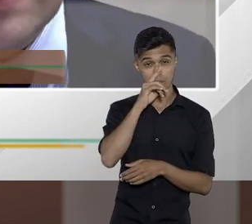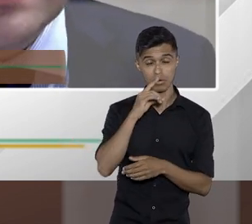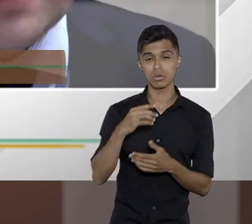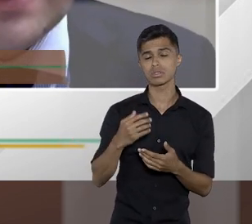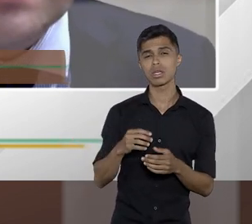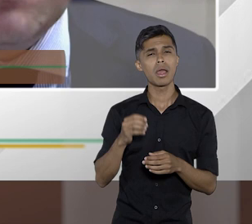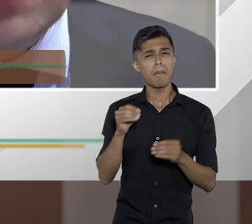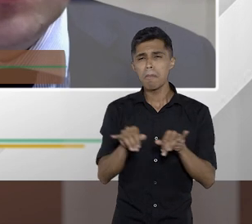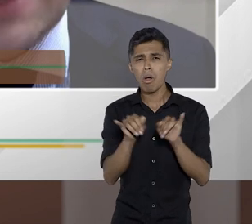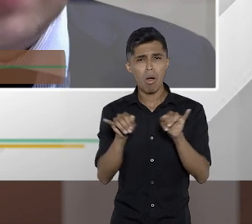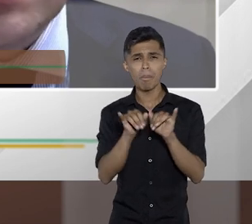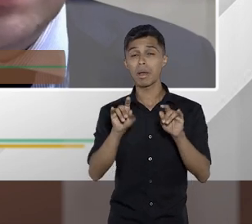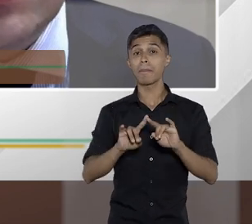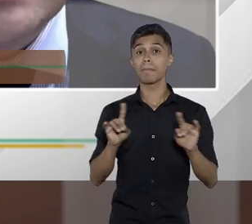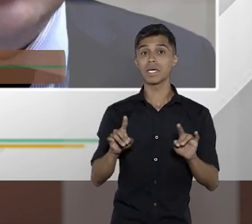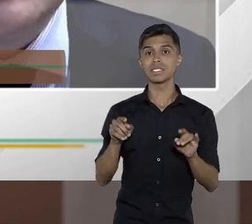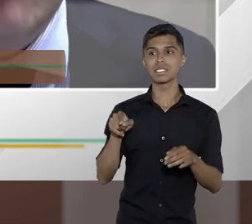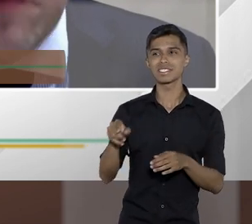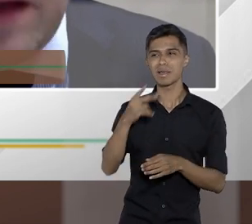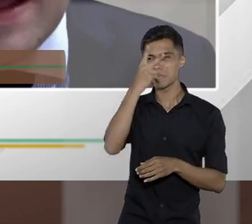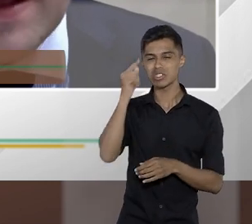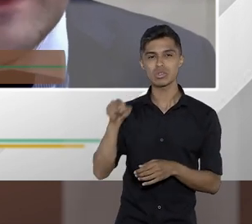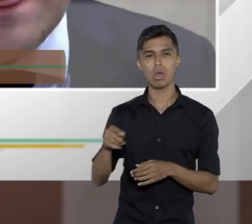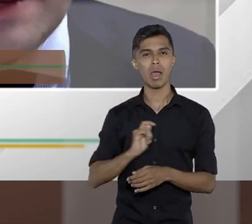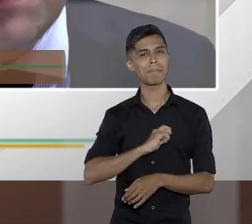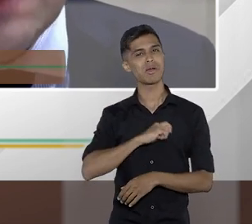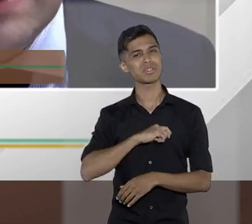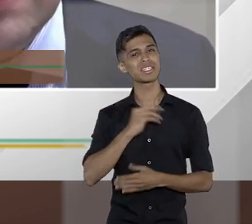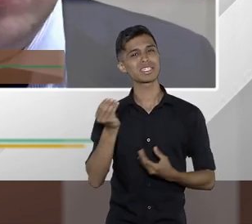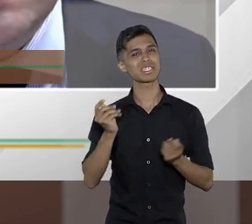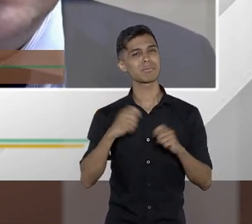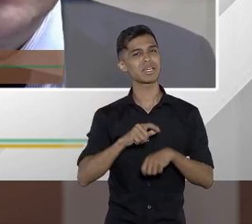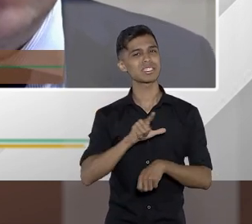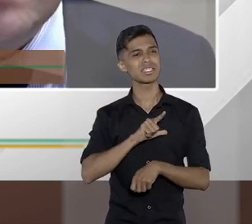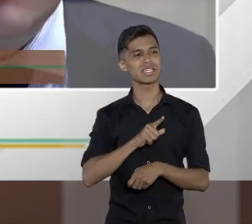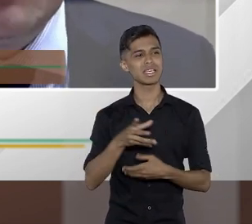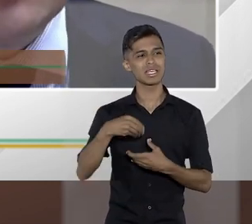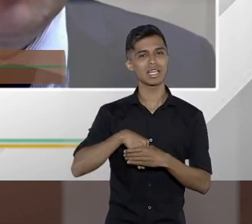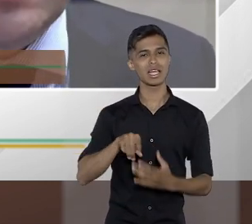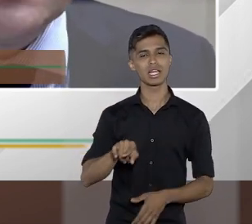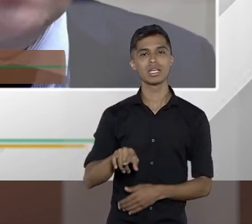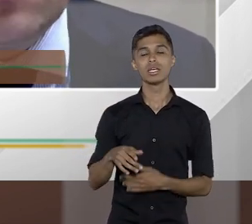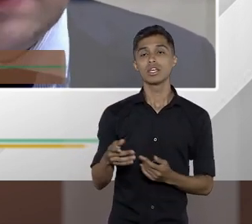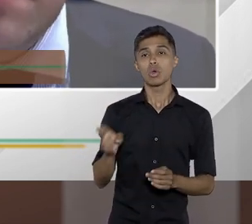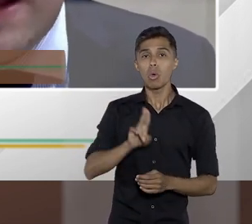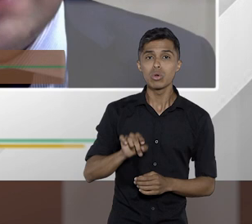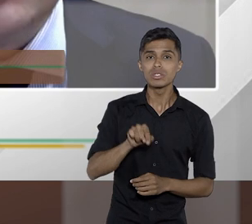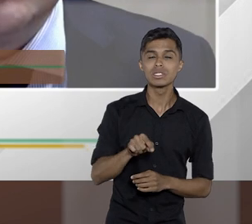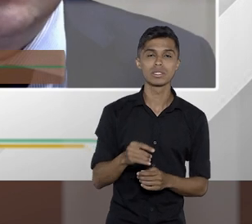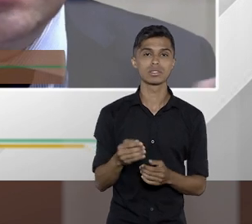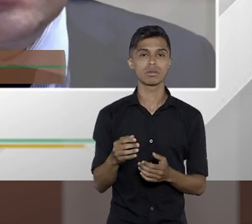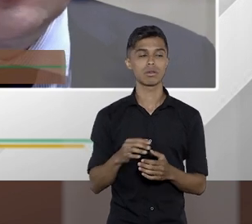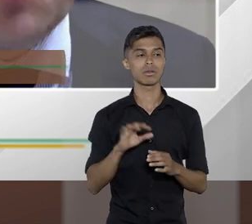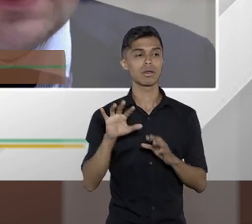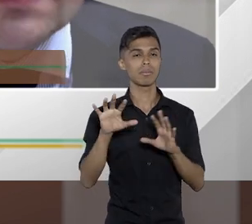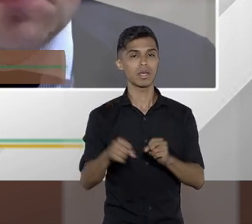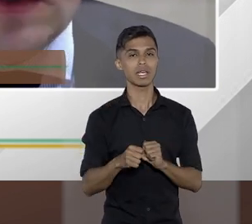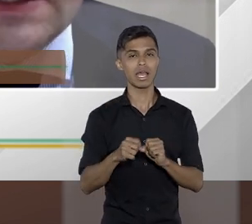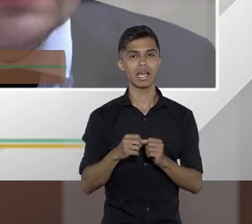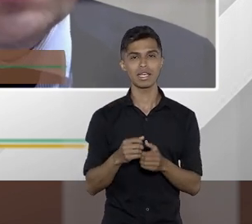pessoa que está recebendo os dados não esteja de boa fé, né? E utiliza isso aí para uma exploração da imagem,